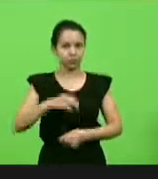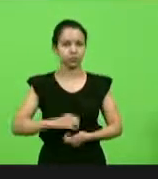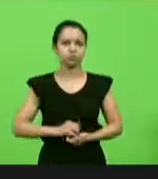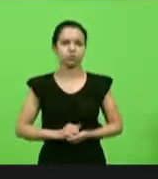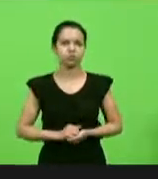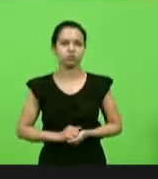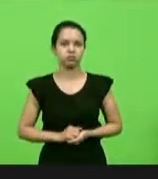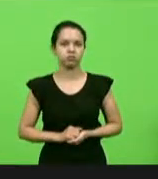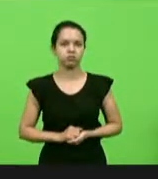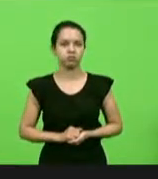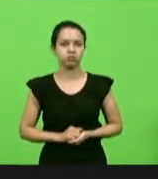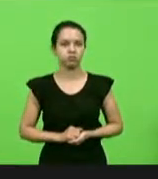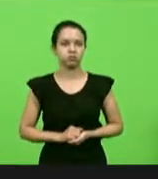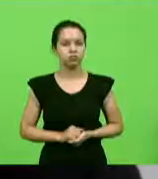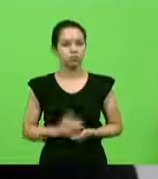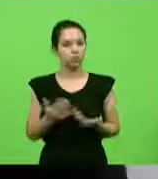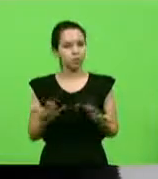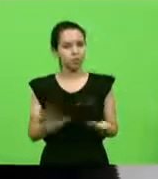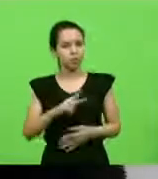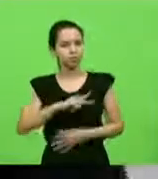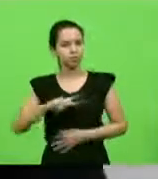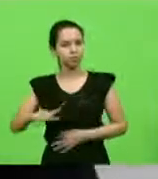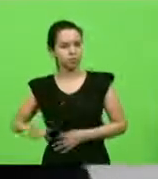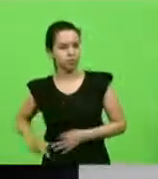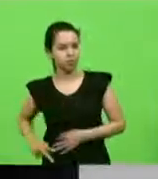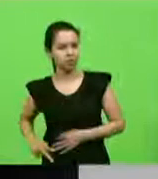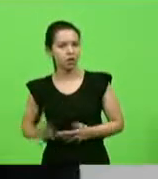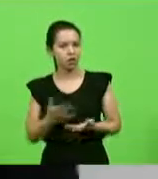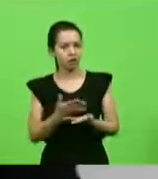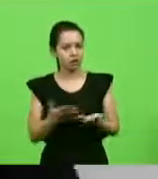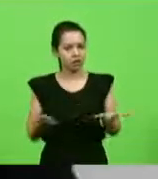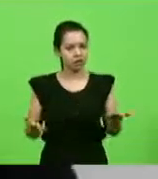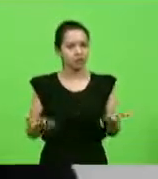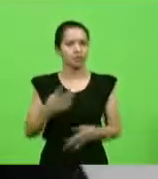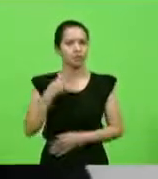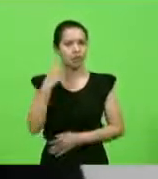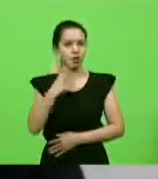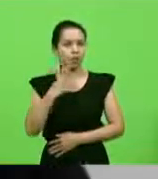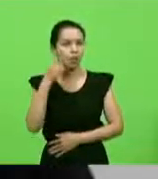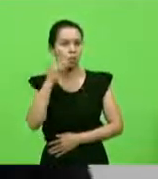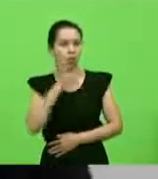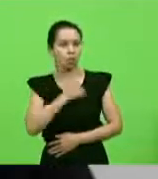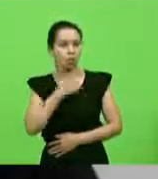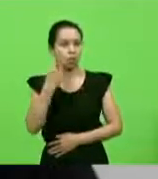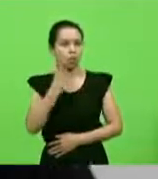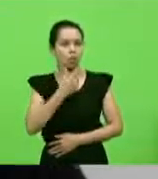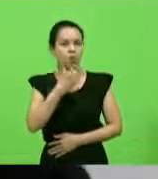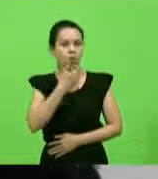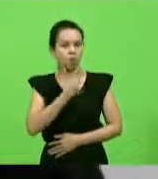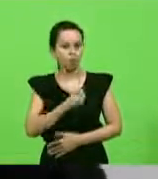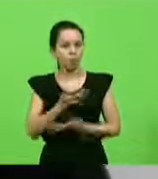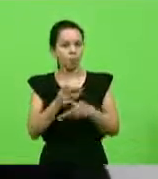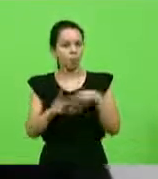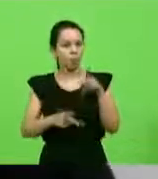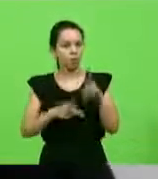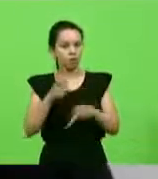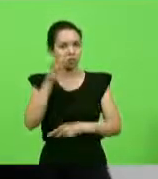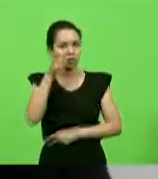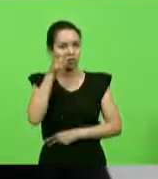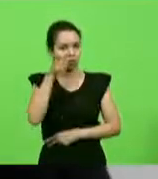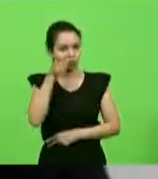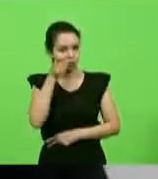Senhor presidente, senhoras, deputadas, senhores deputados, estimados catarinenses que acompanham